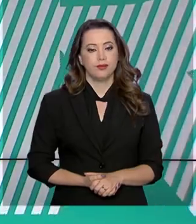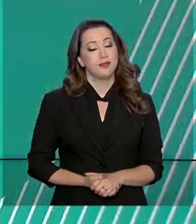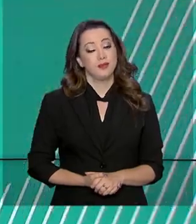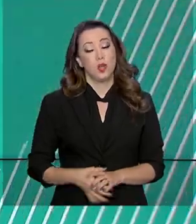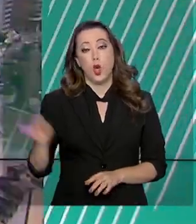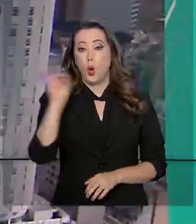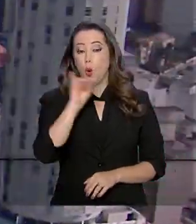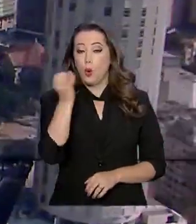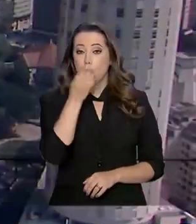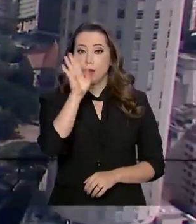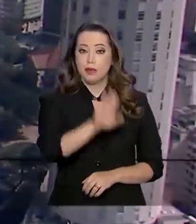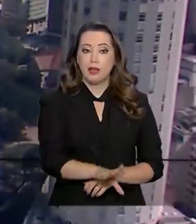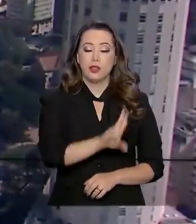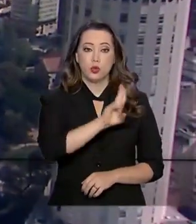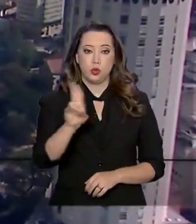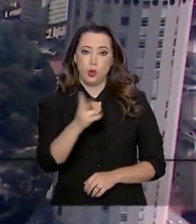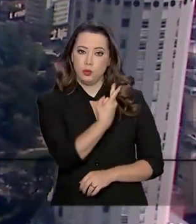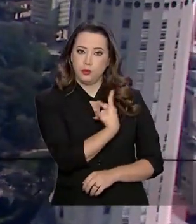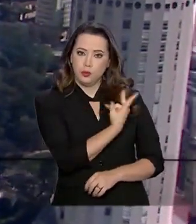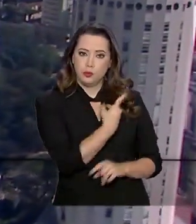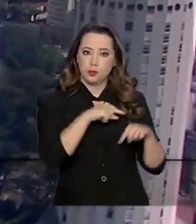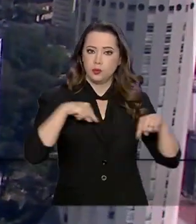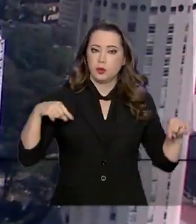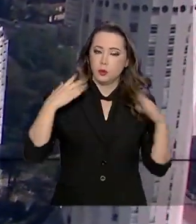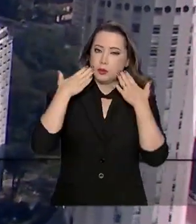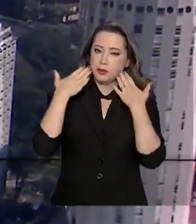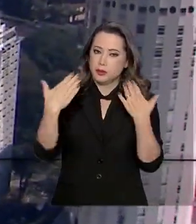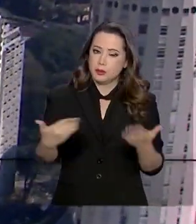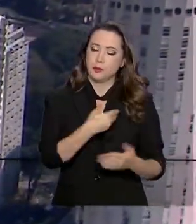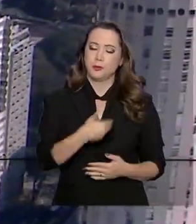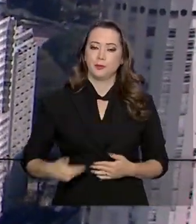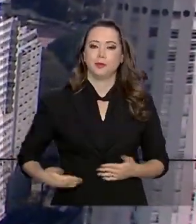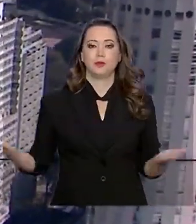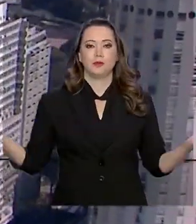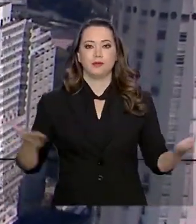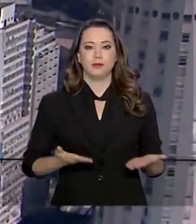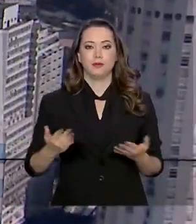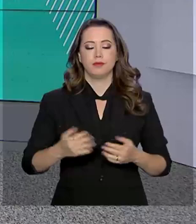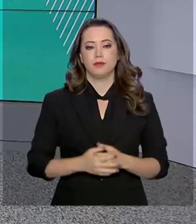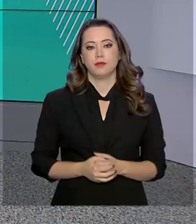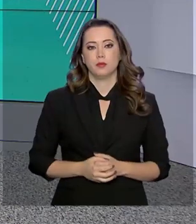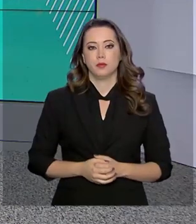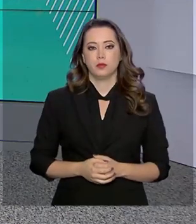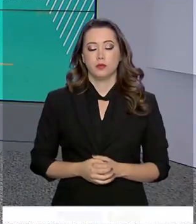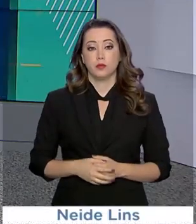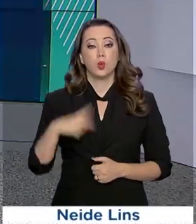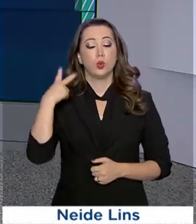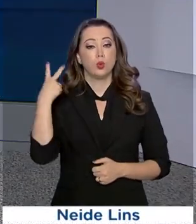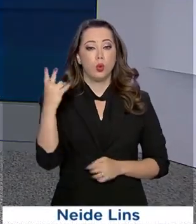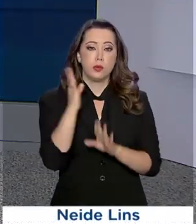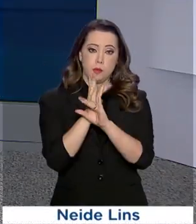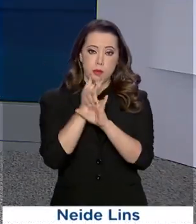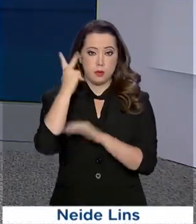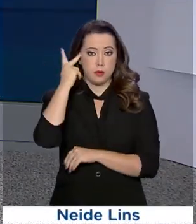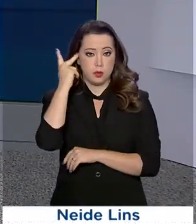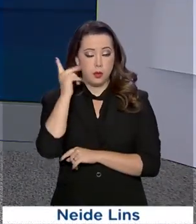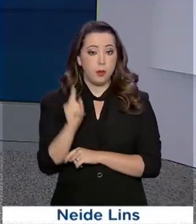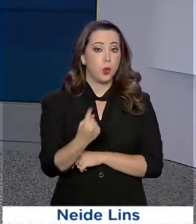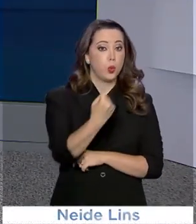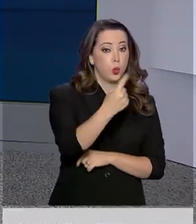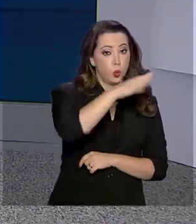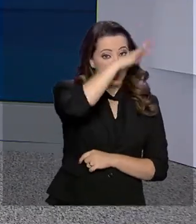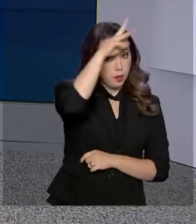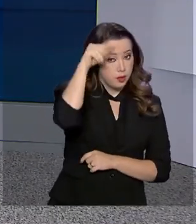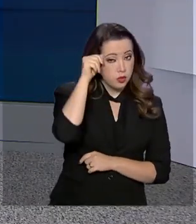Olá, boa tarde. Eu sou o Roberto Camargo e estamos de volta com mais uma edição do Governo Agora. Dois municípios de São Paulo e um do